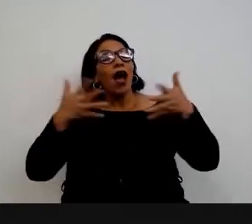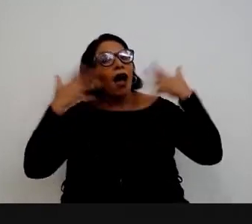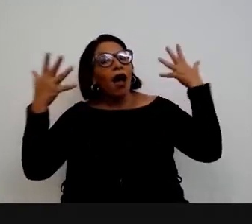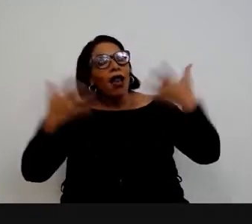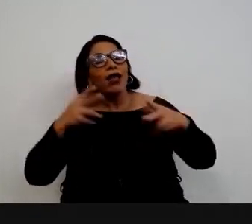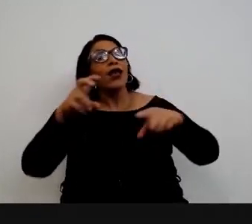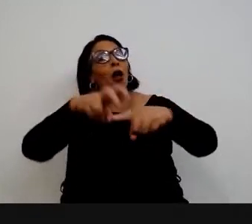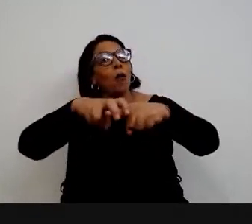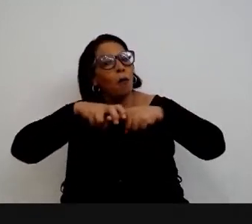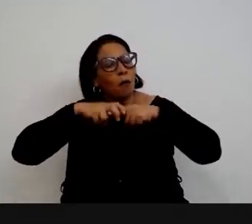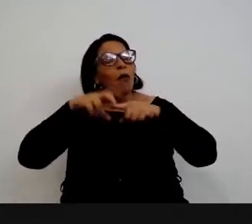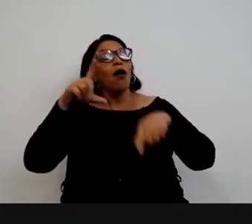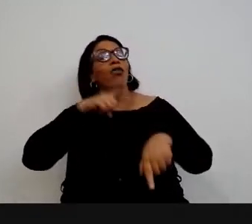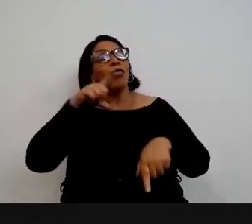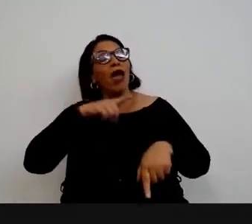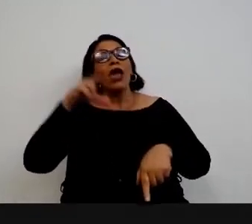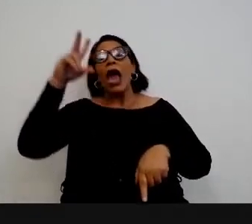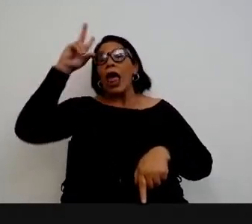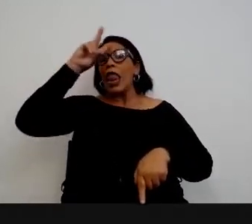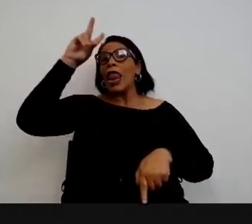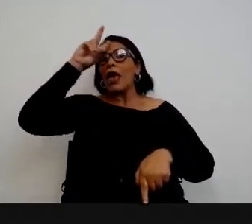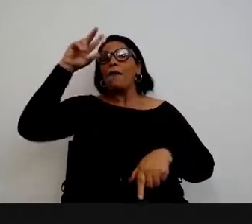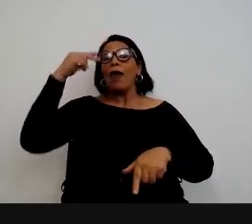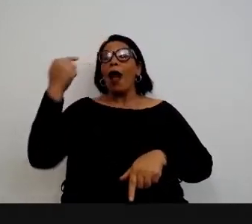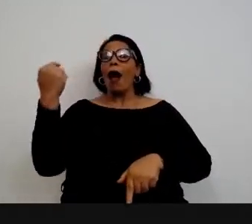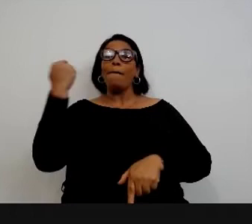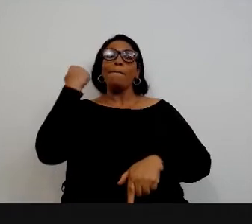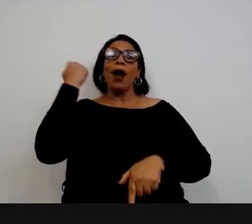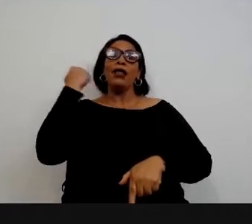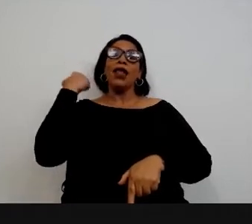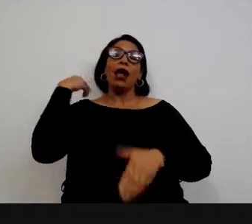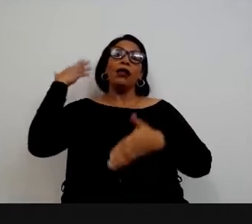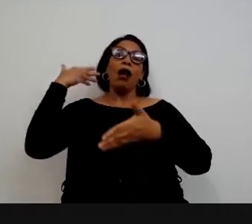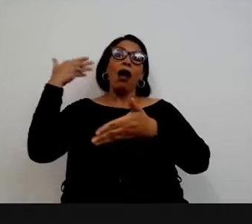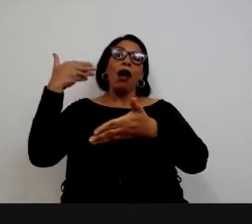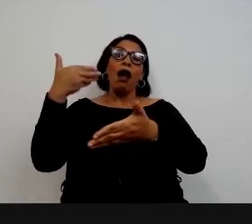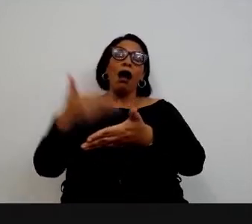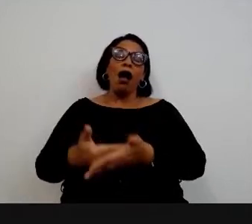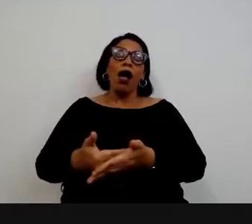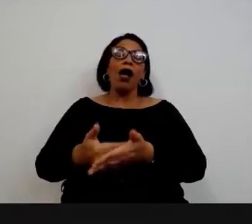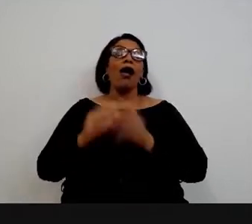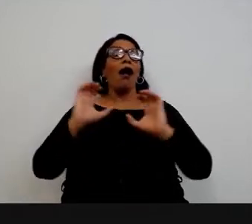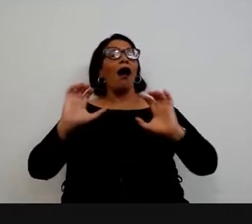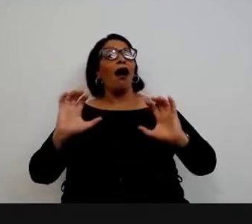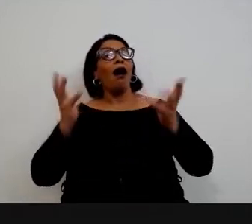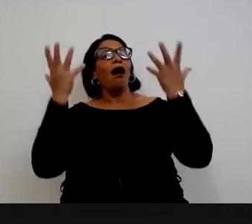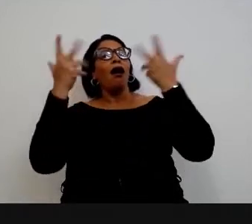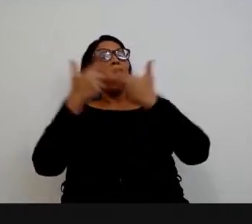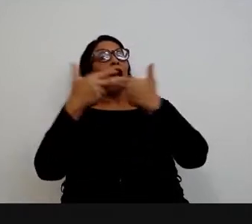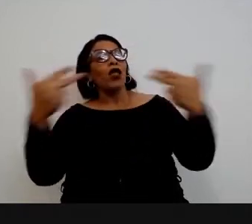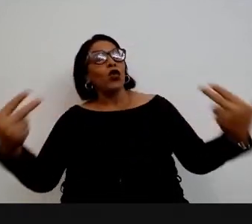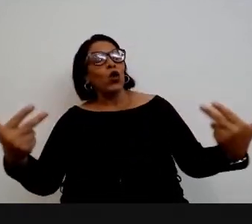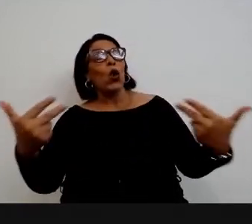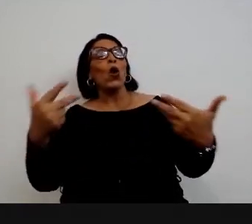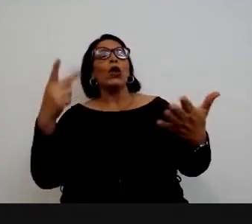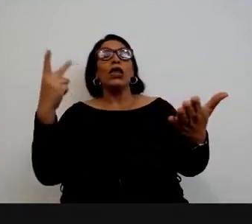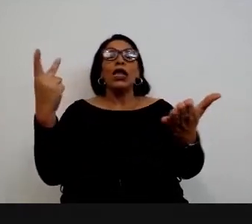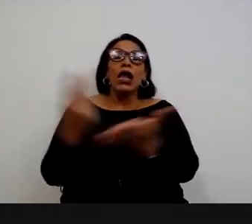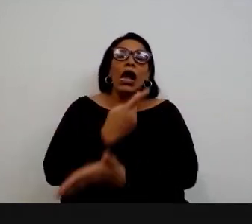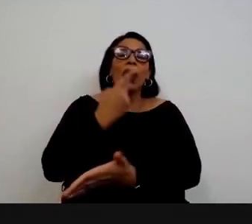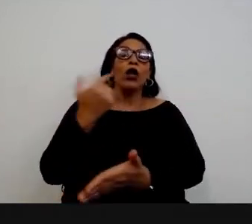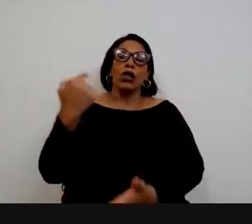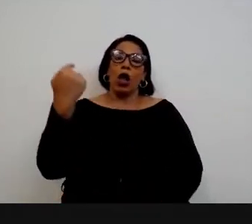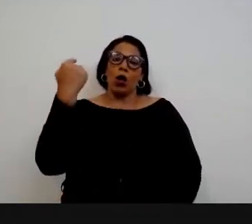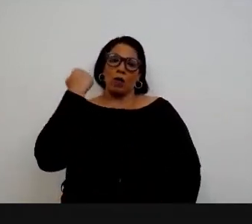por isso mesmo que a gente tem que fazer algumas lembranças, trazer, rememorar as coisas, os fatos que